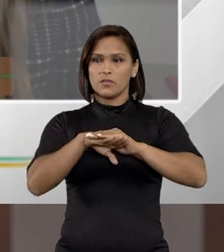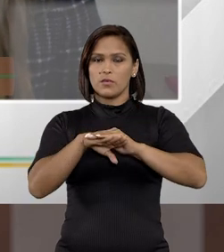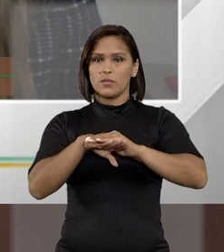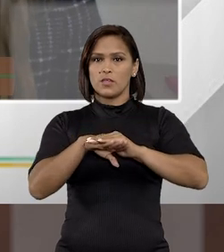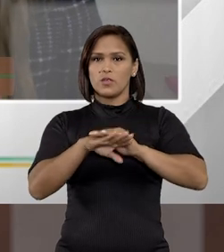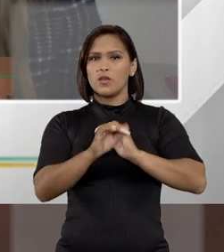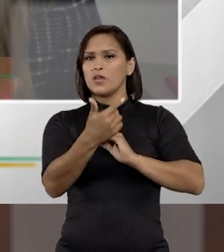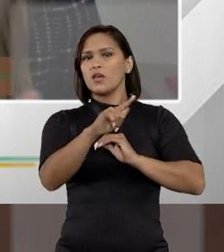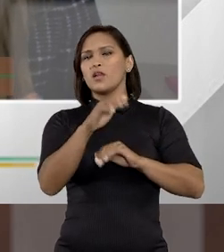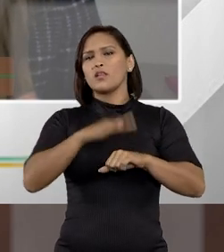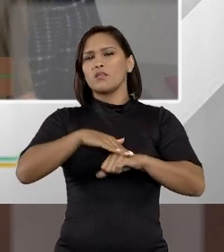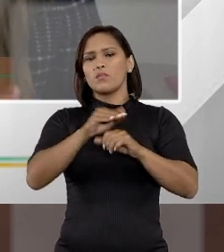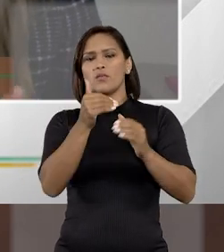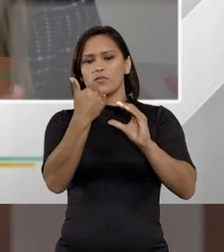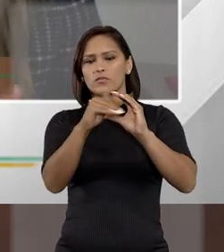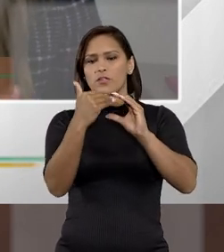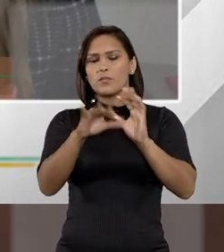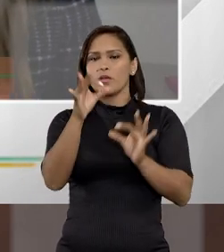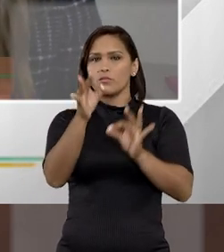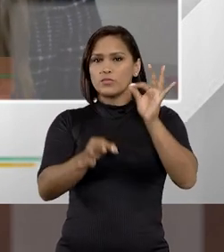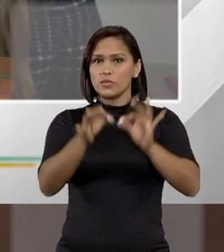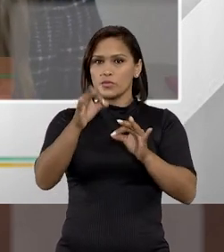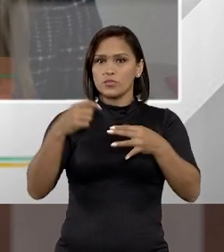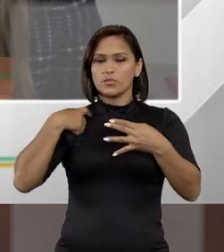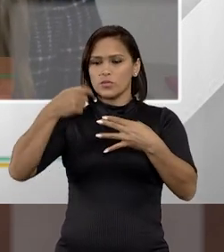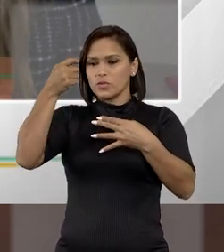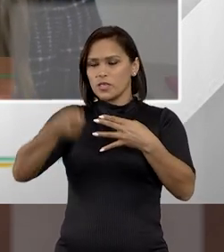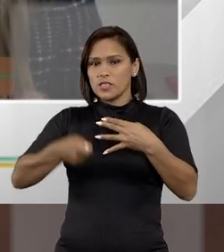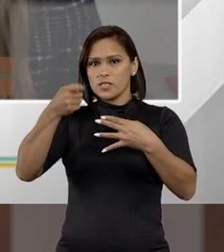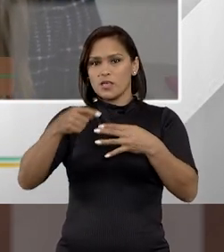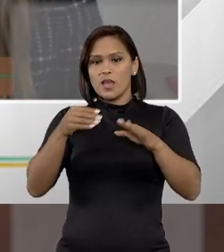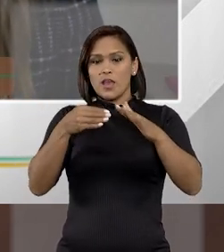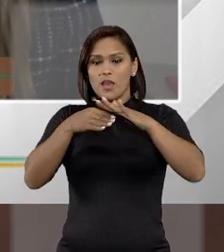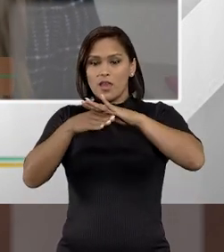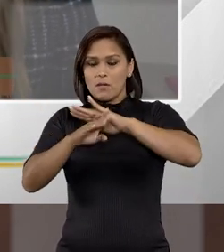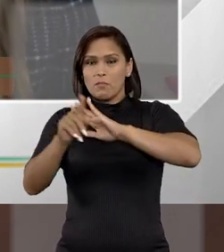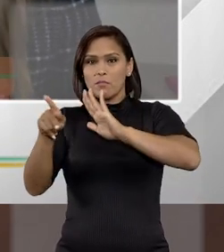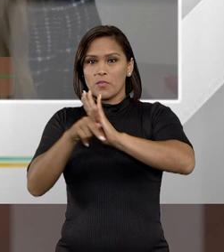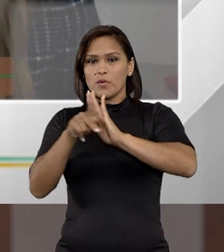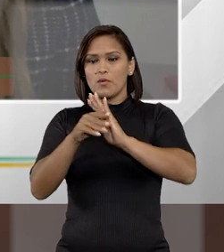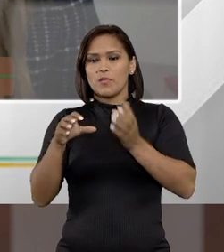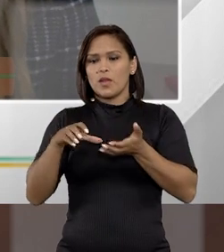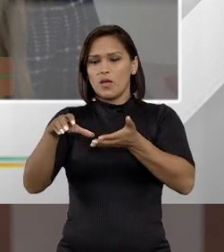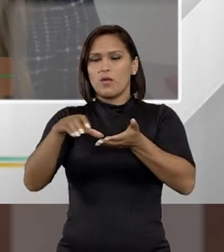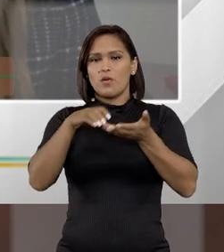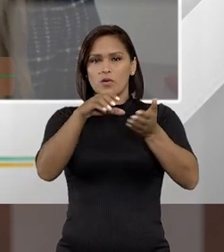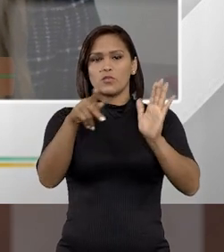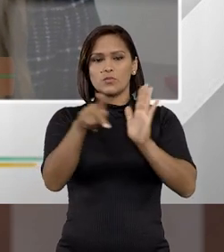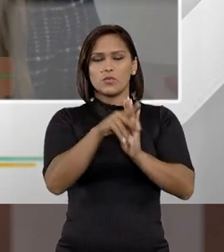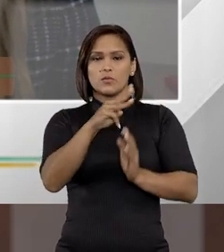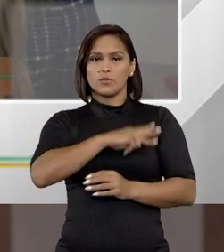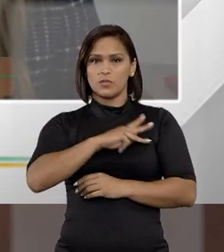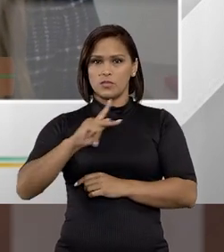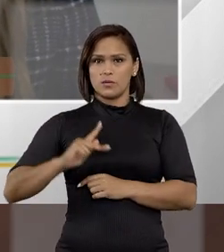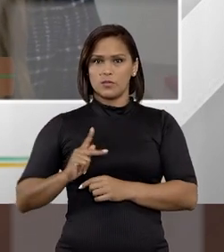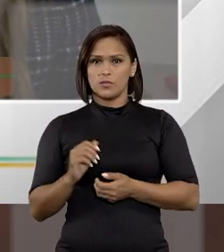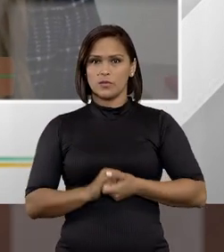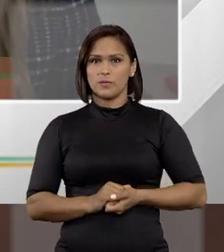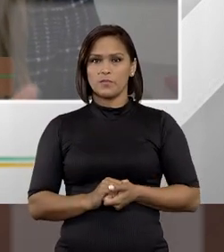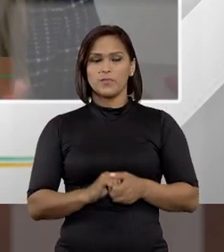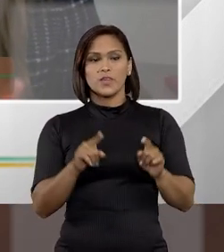arquivamento, ele não mais encaminha isso para o juiz e isso aí é encaminhado internamente entre os órgãos do Ministério Público.